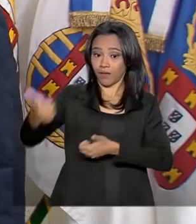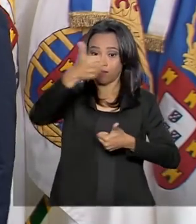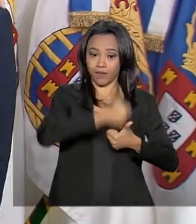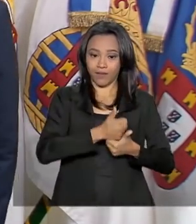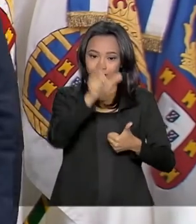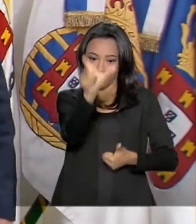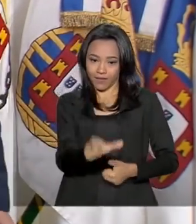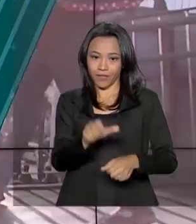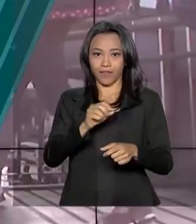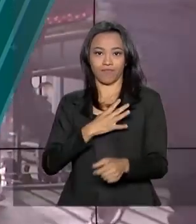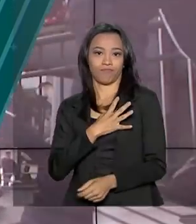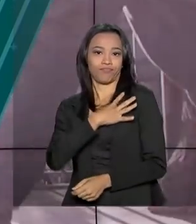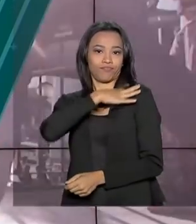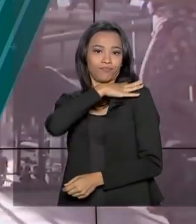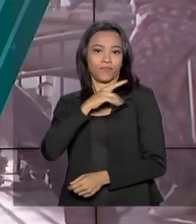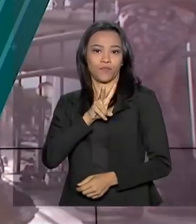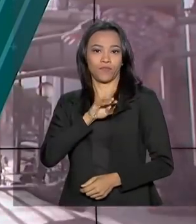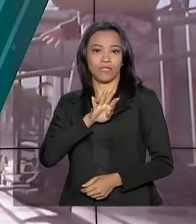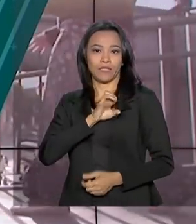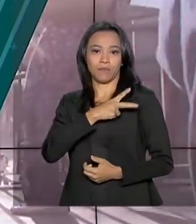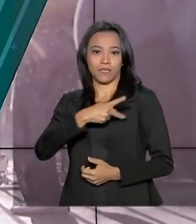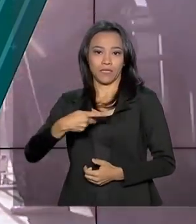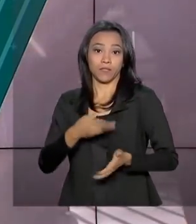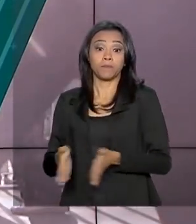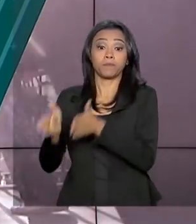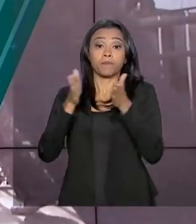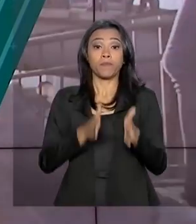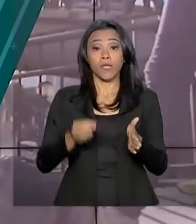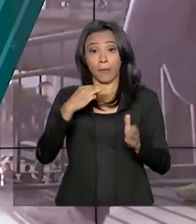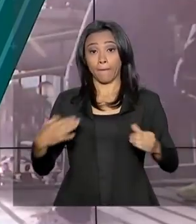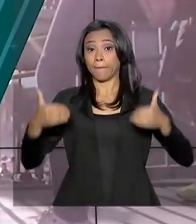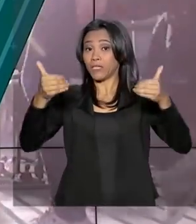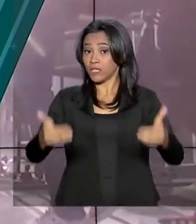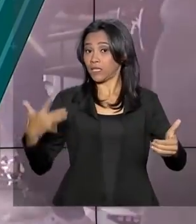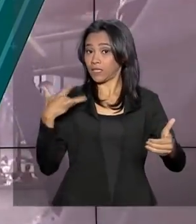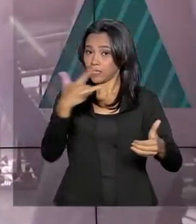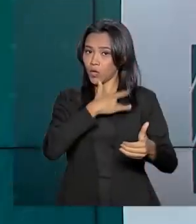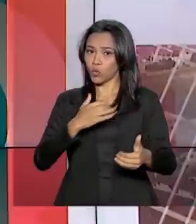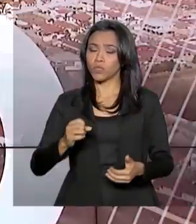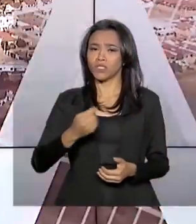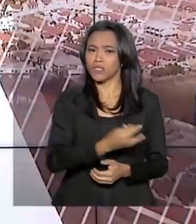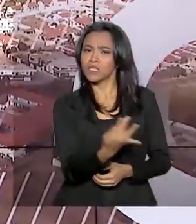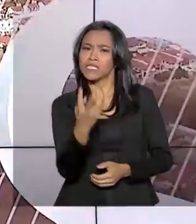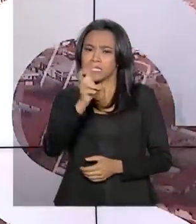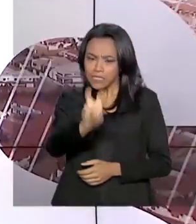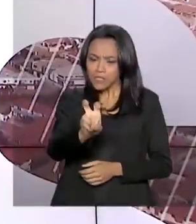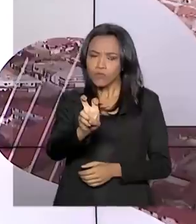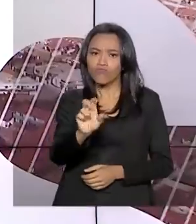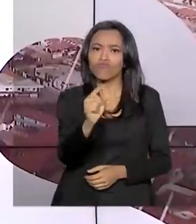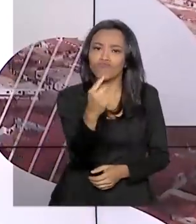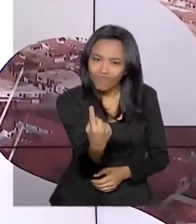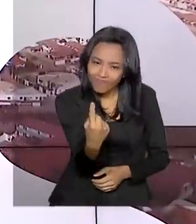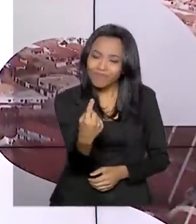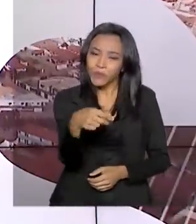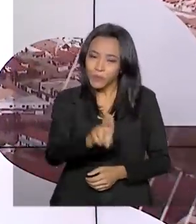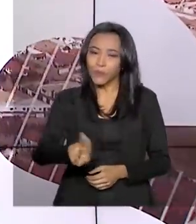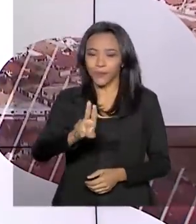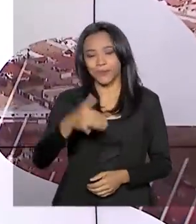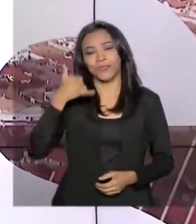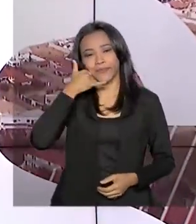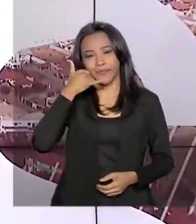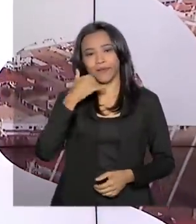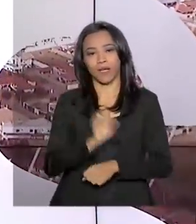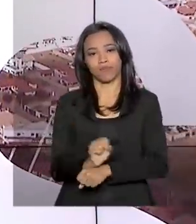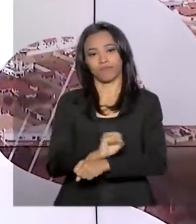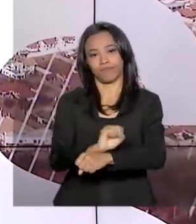o vice-presidente. Ministério da Saúde alerta. Um em cada cinco motoristas admite usar o celular